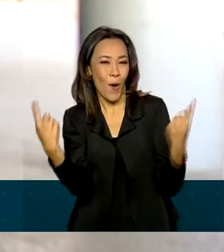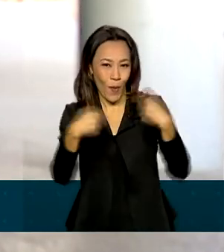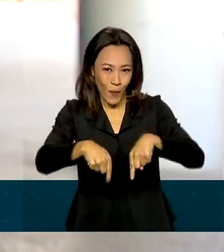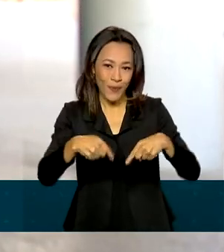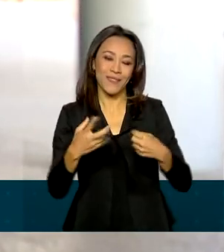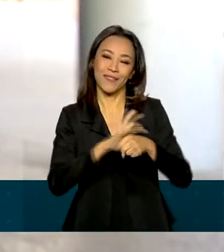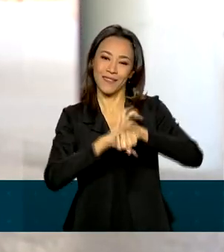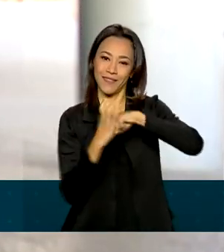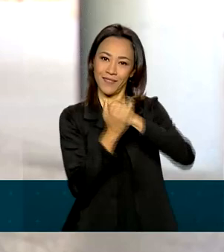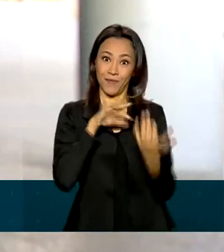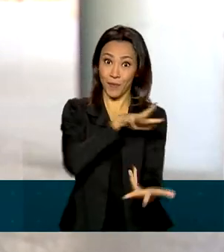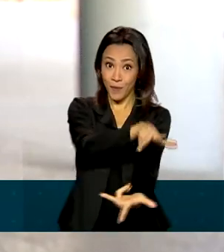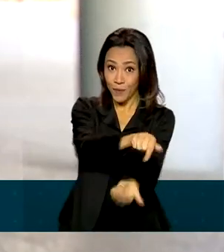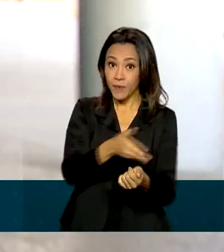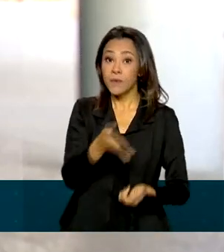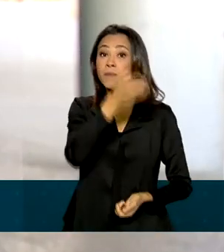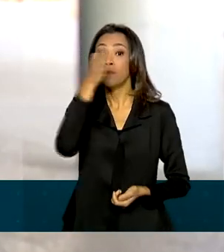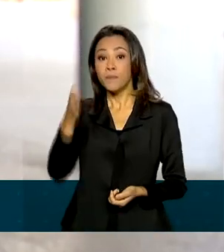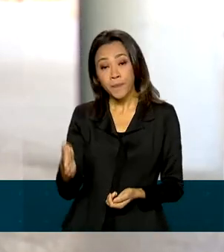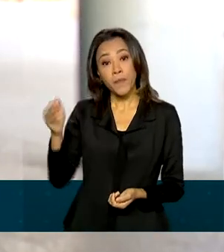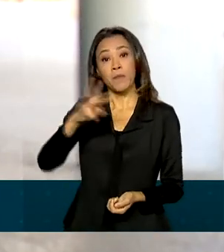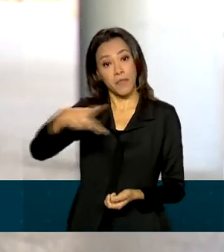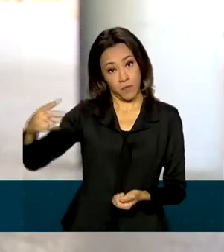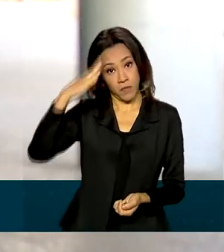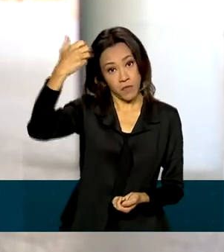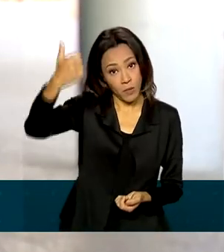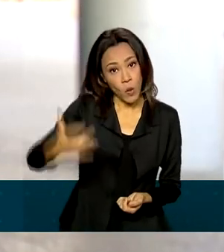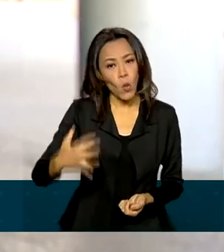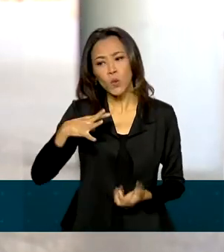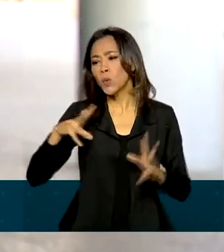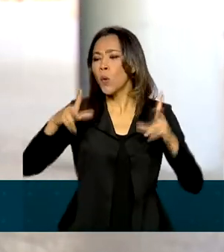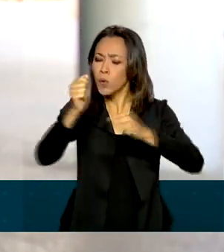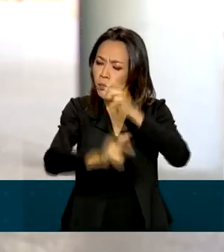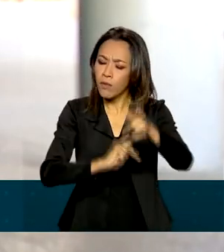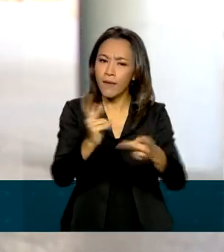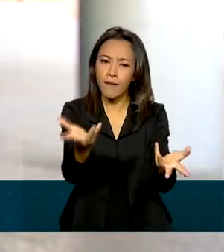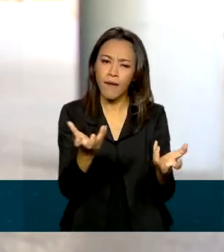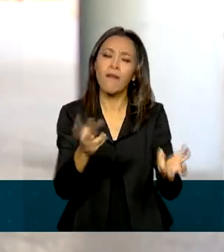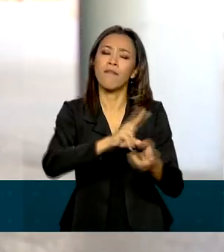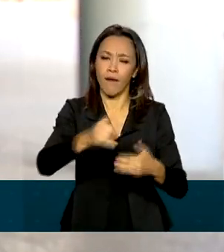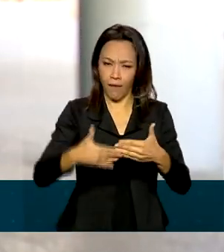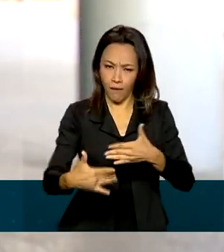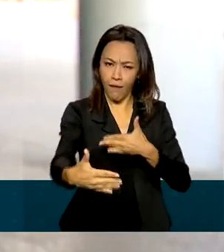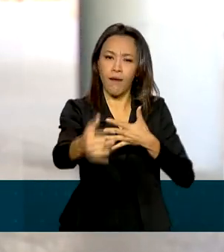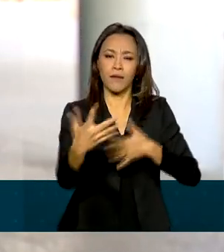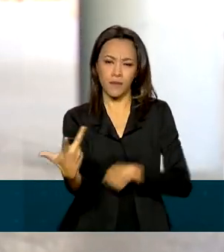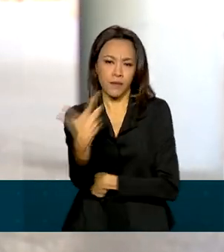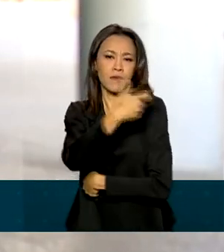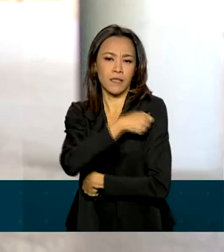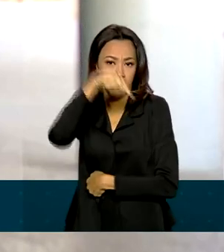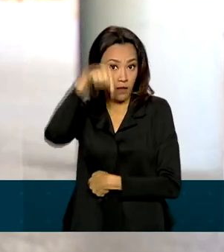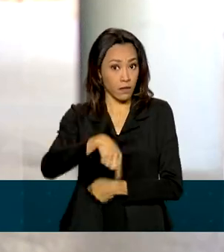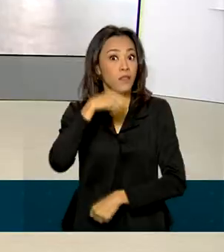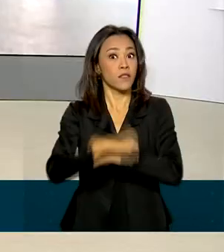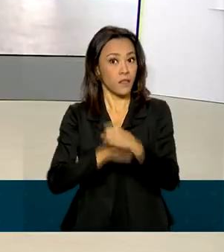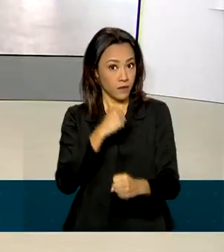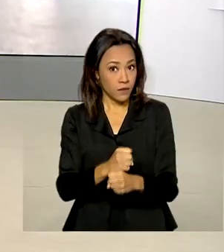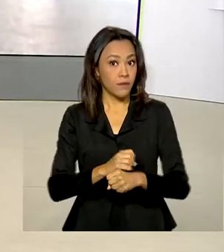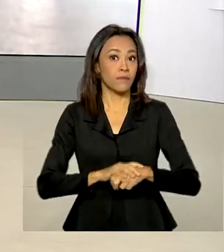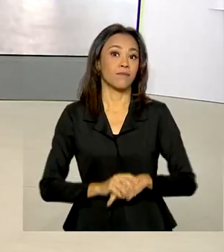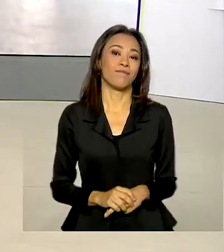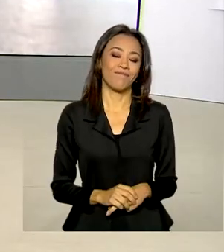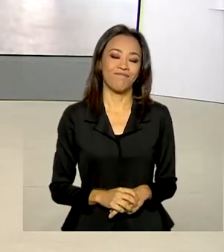no mundo. Segundo Bolsonaro, todos os brasileiros que quiserem vão ser vacinados contra a doença ainda este ano. Daniele?